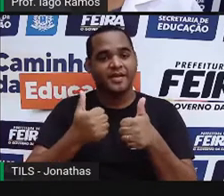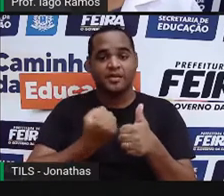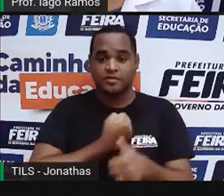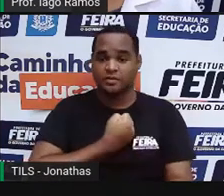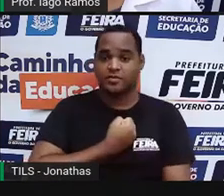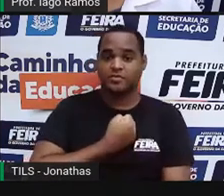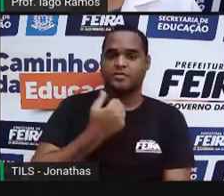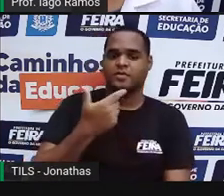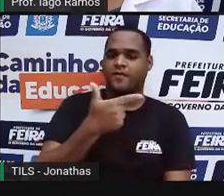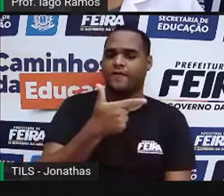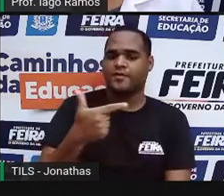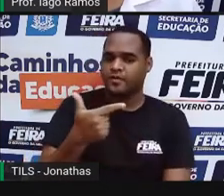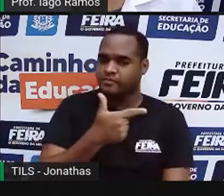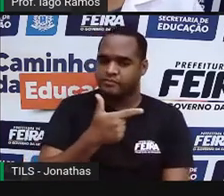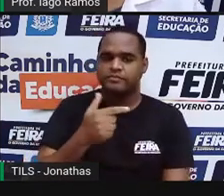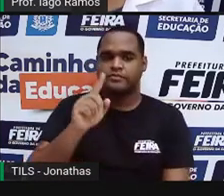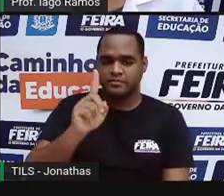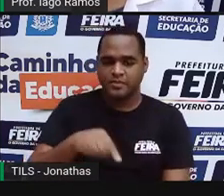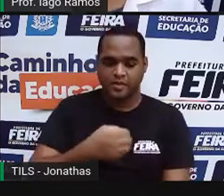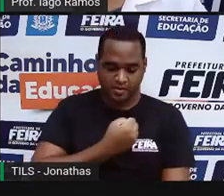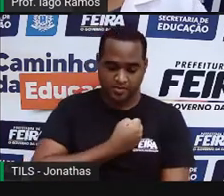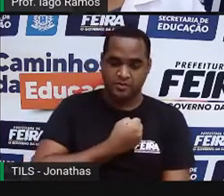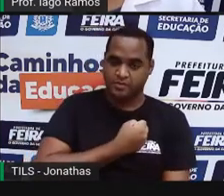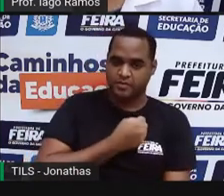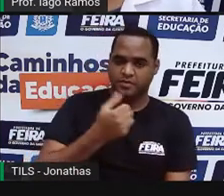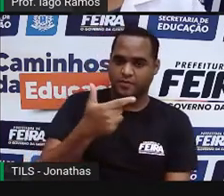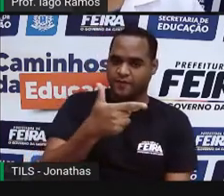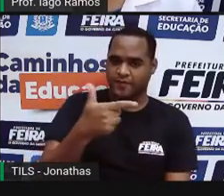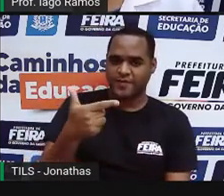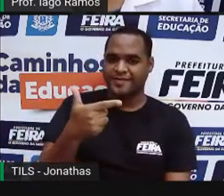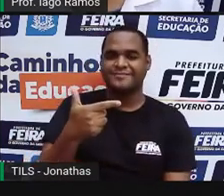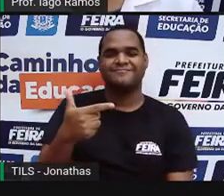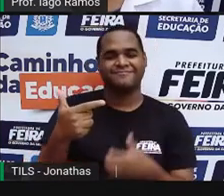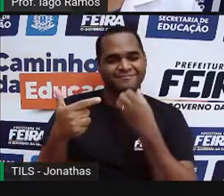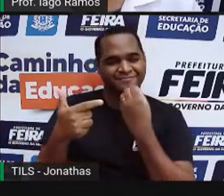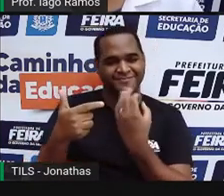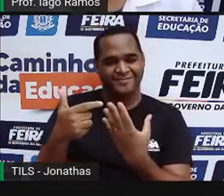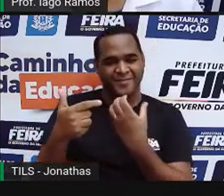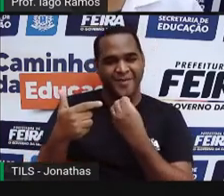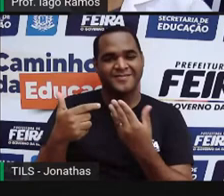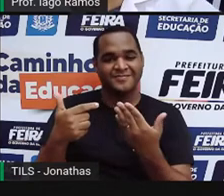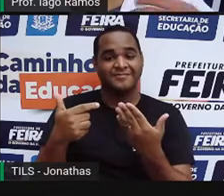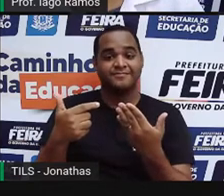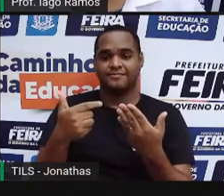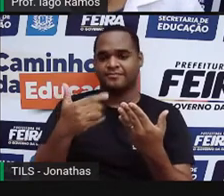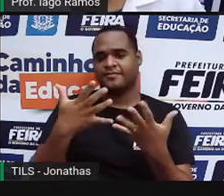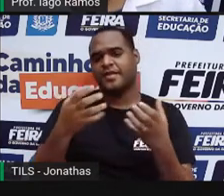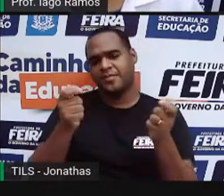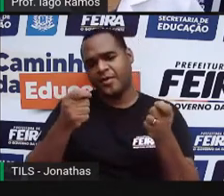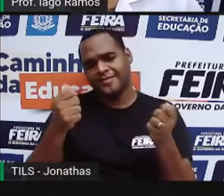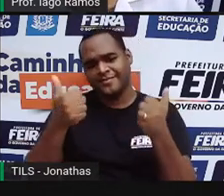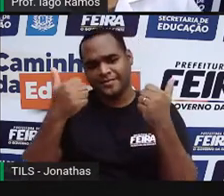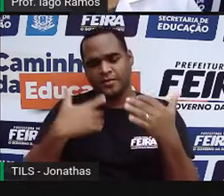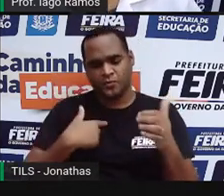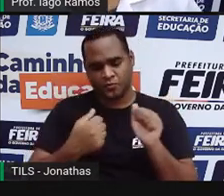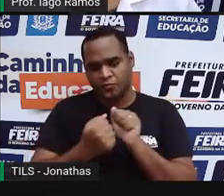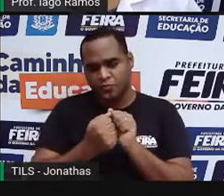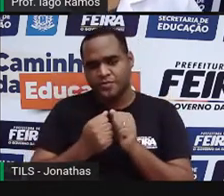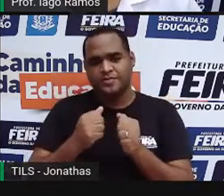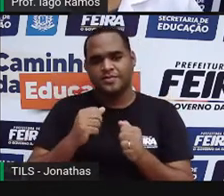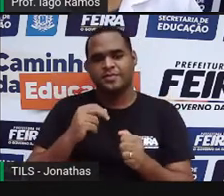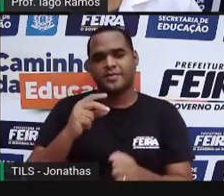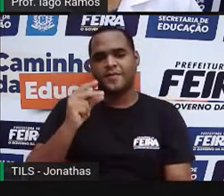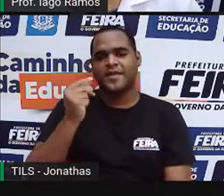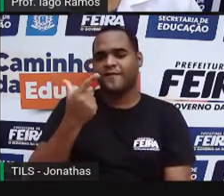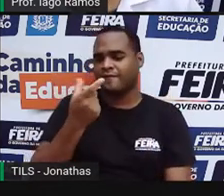a 22ª aula, aula de número 22. Pois é, já estamos aqui, há mais de